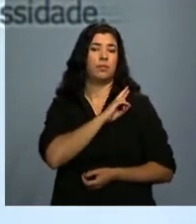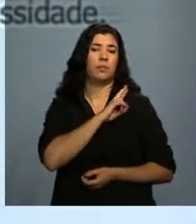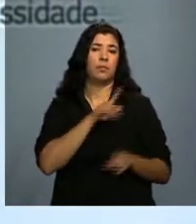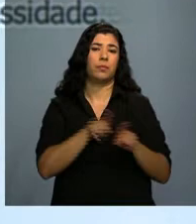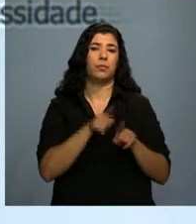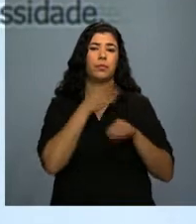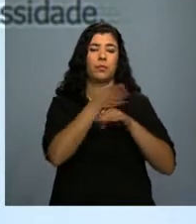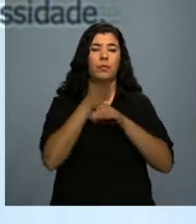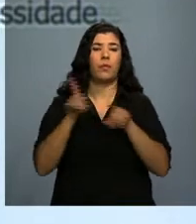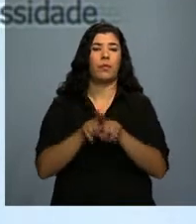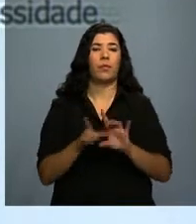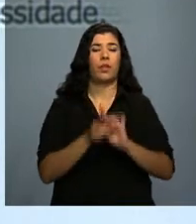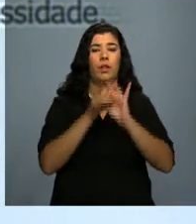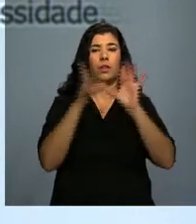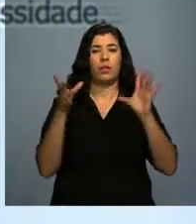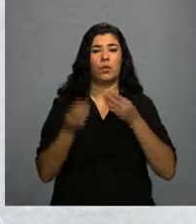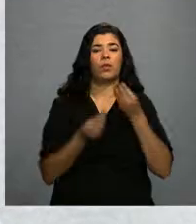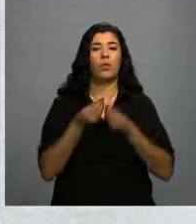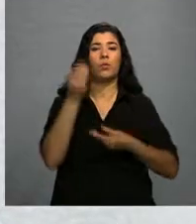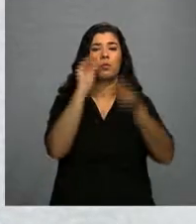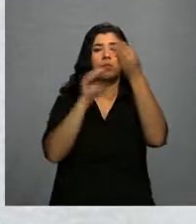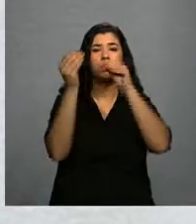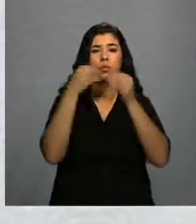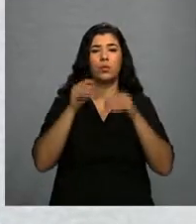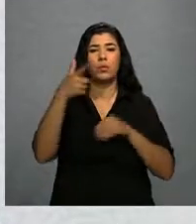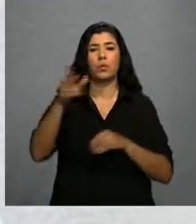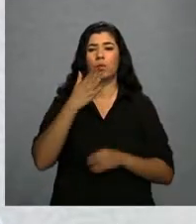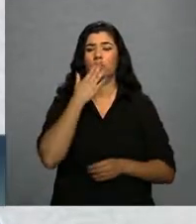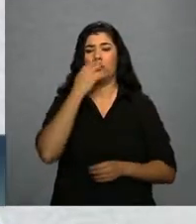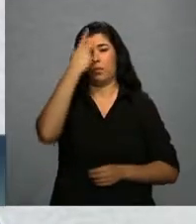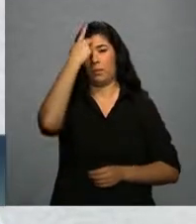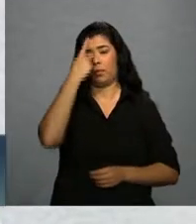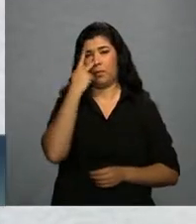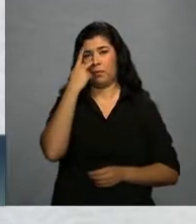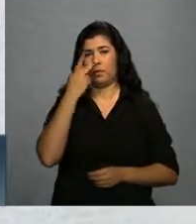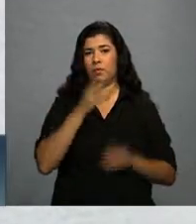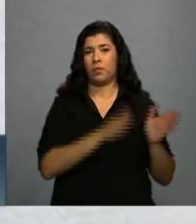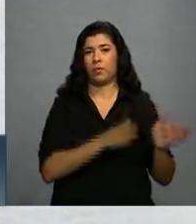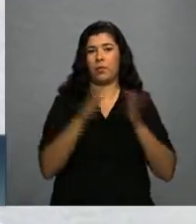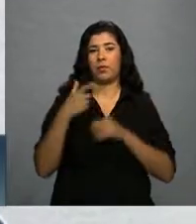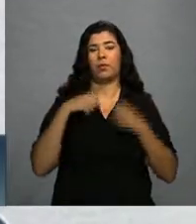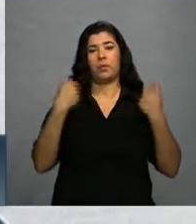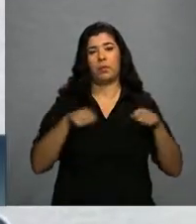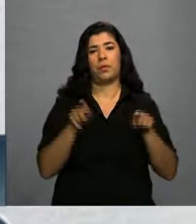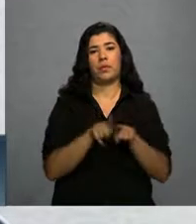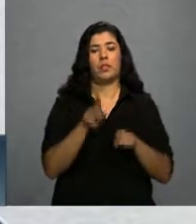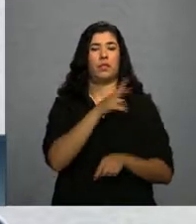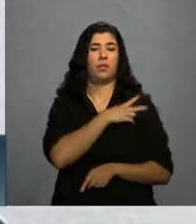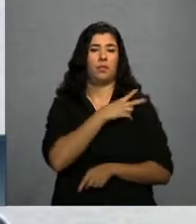ser disponível também para a gente incluir outros perfis dentro do módulo, caso haja necessidade.